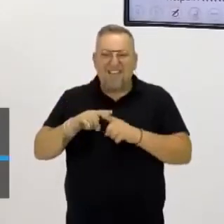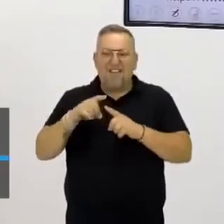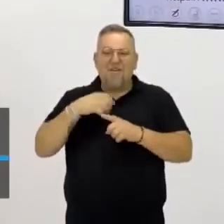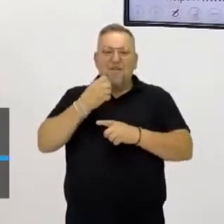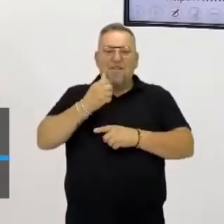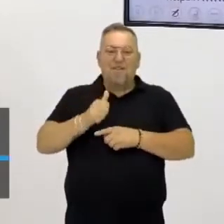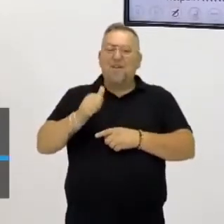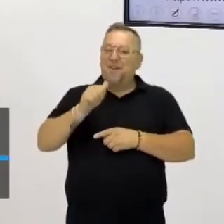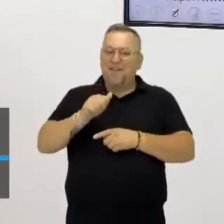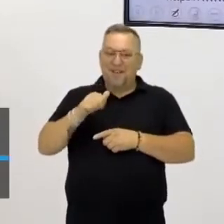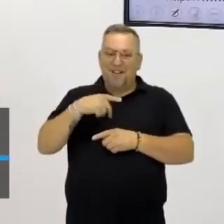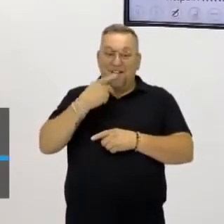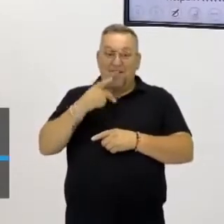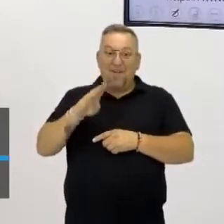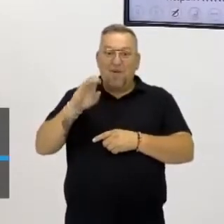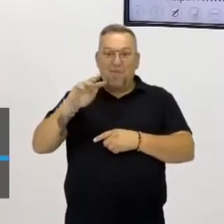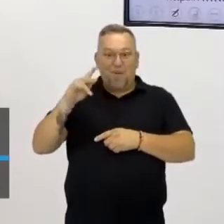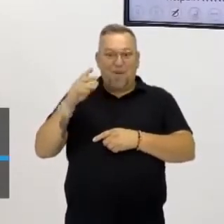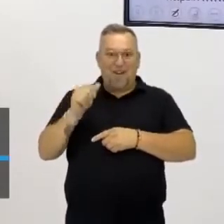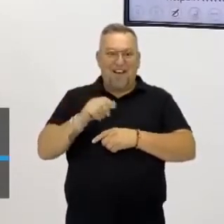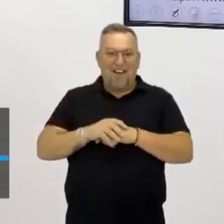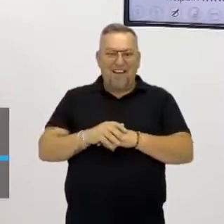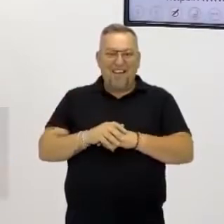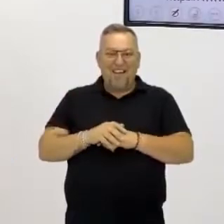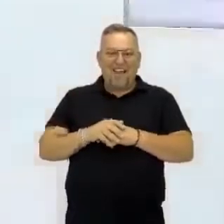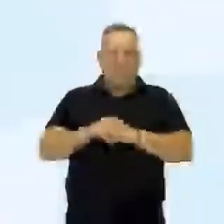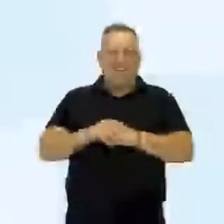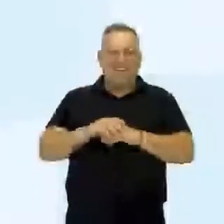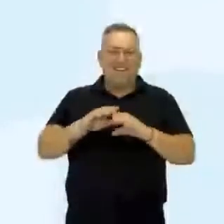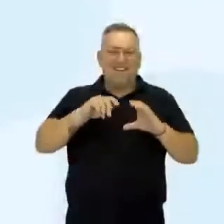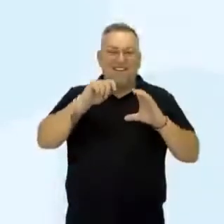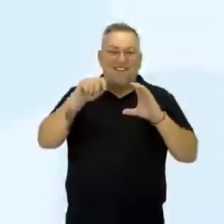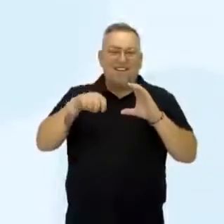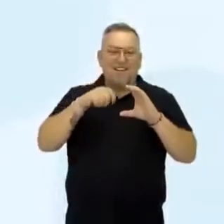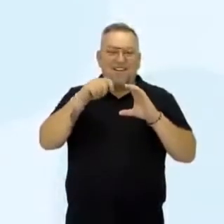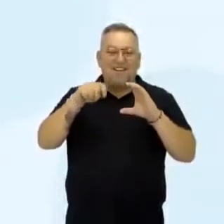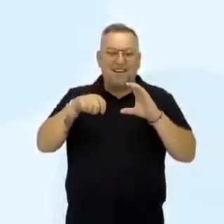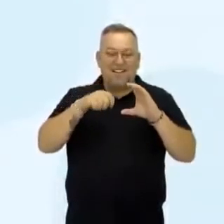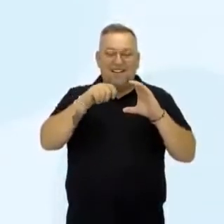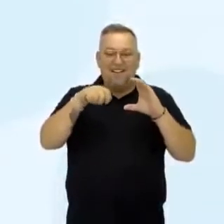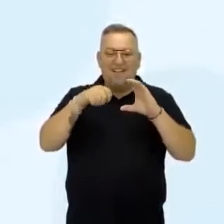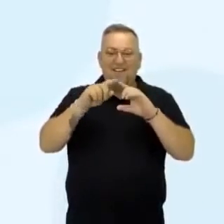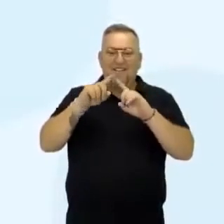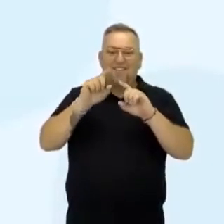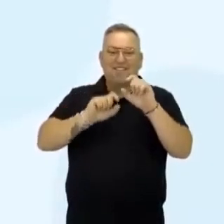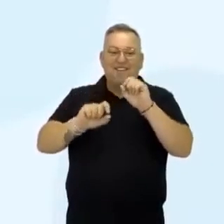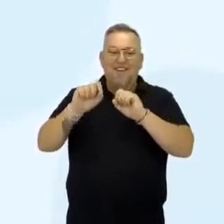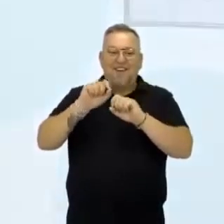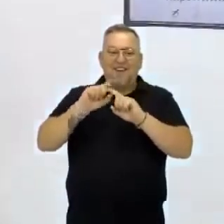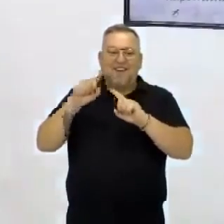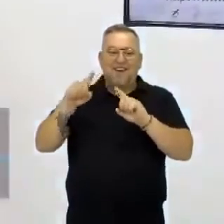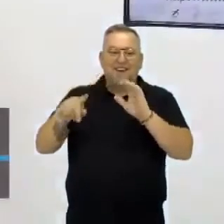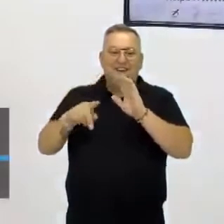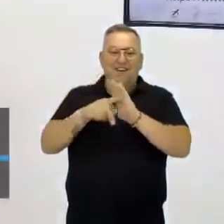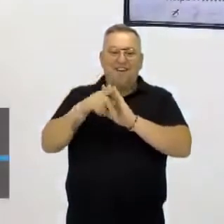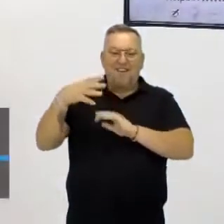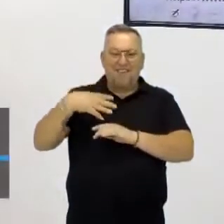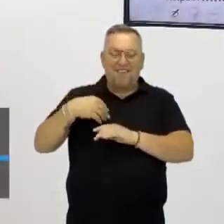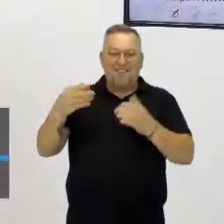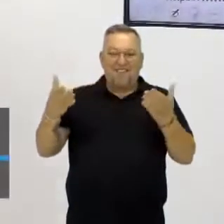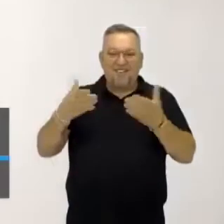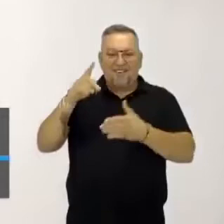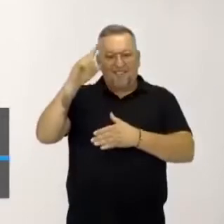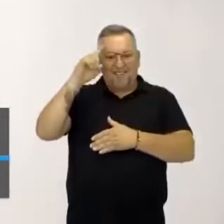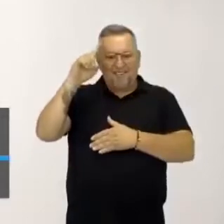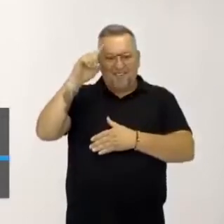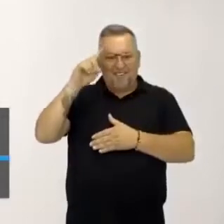tudo bem, né, por isso que falou de bota, né. Bom, nós vamos ver um vídeo aí, a Flávio, isso dá um feliz aniversário para os filhos, né, hoje é dia dos